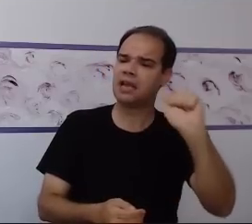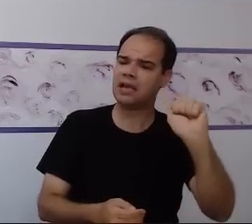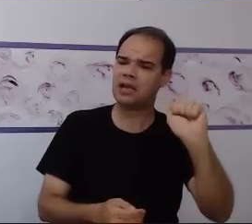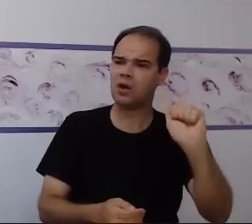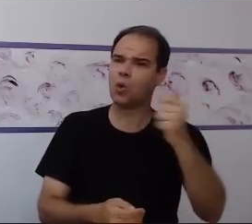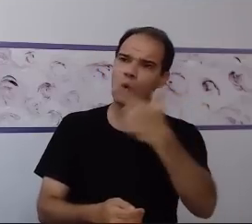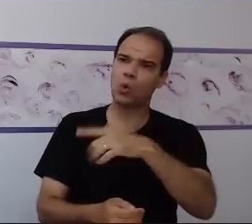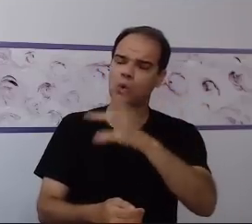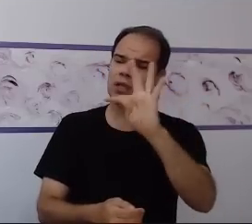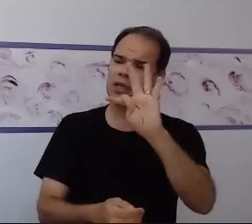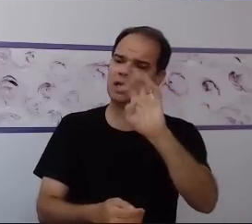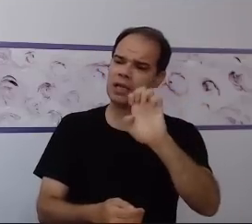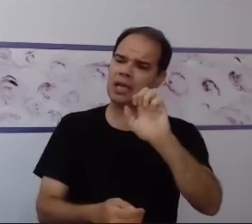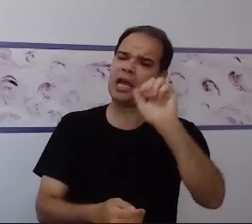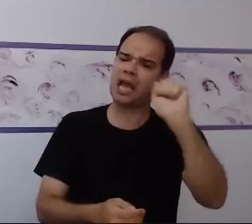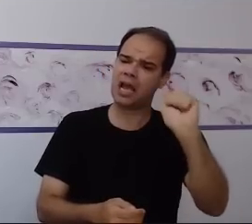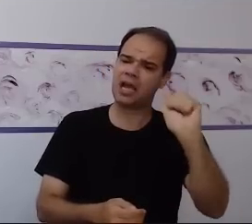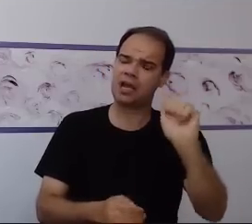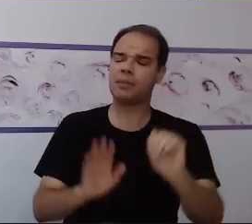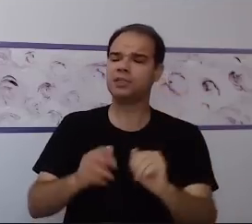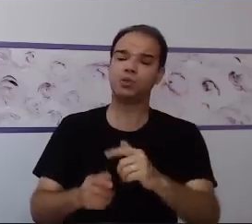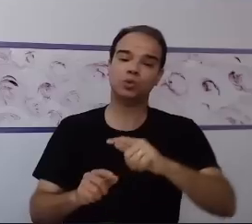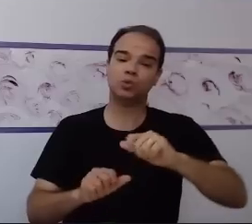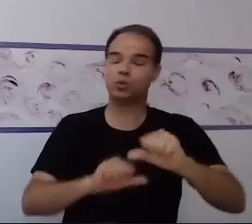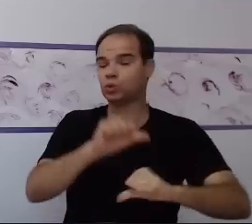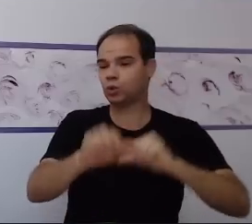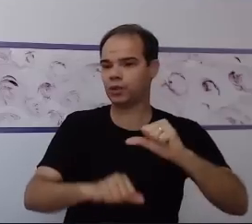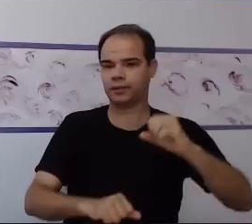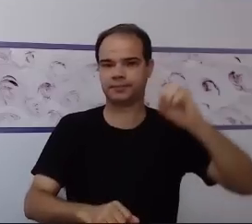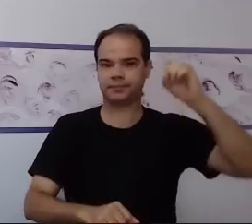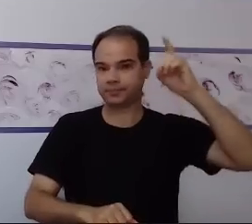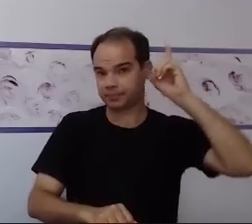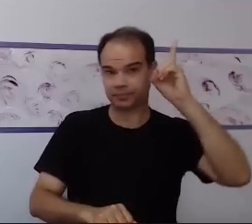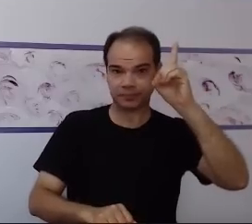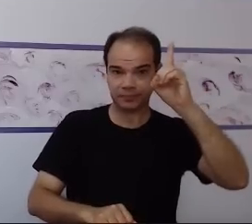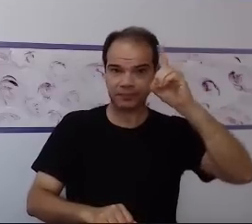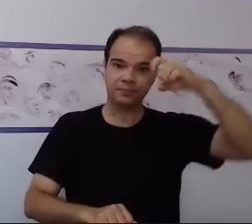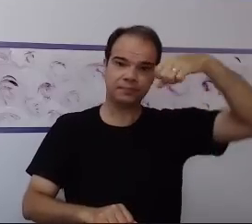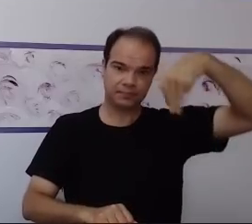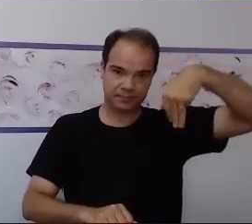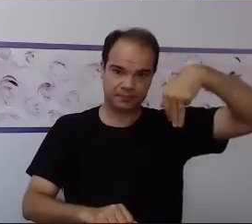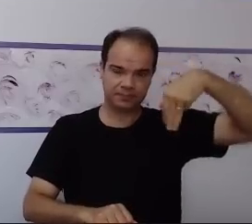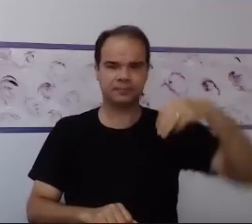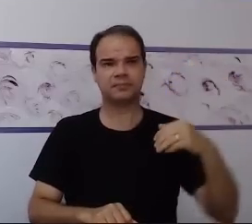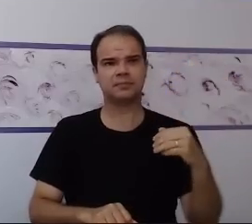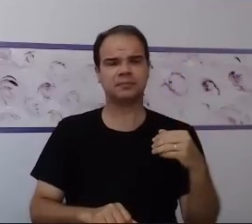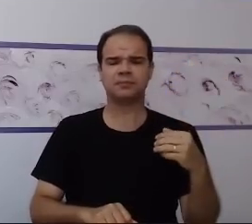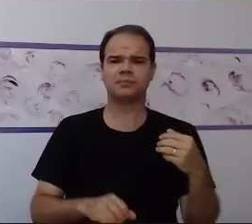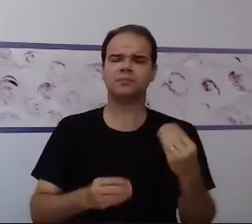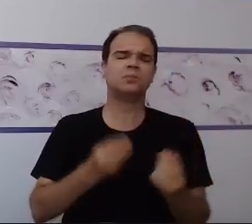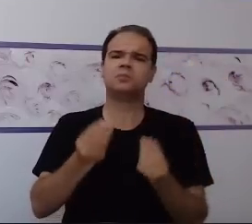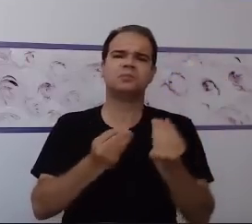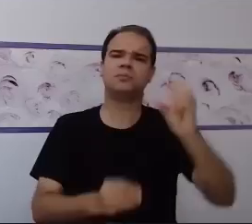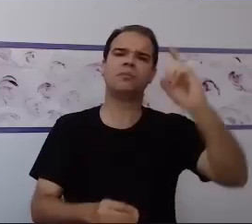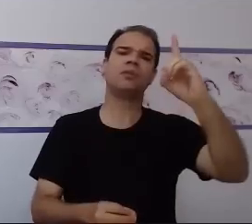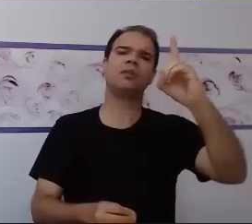comprometimento com a pessoa na deficiência intelectual, tem alguma diferença que deixa que nós podemos, na classificação,